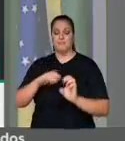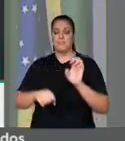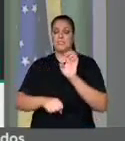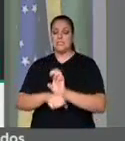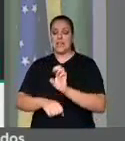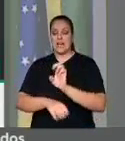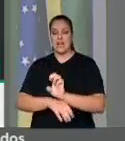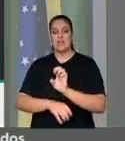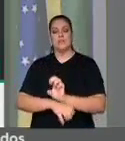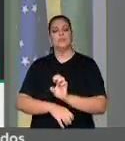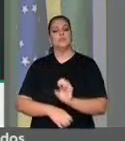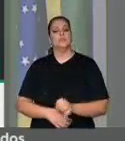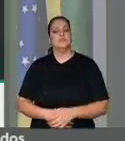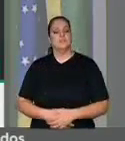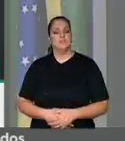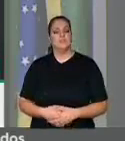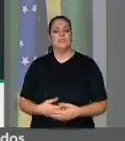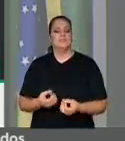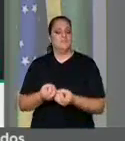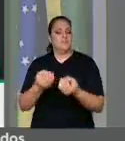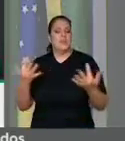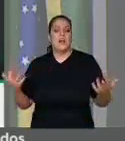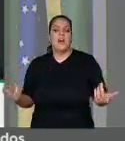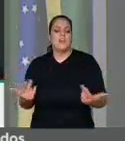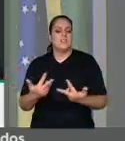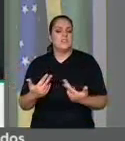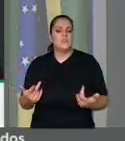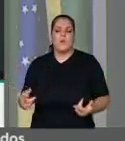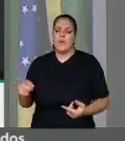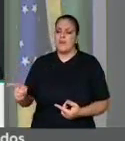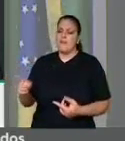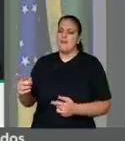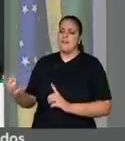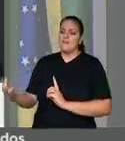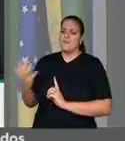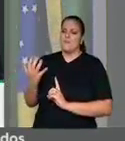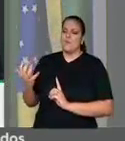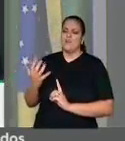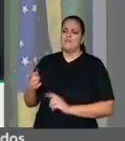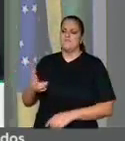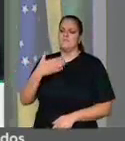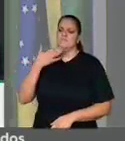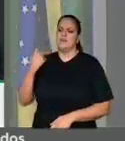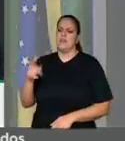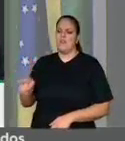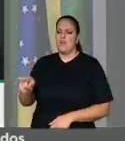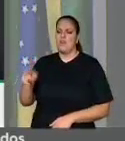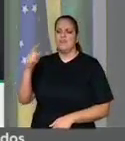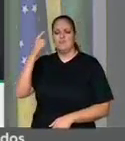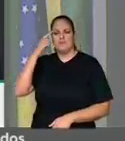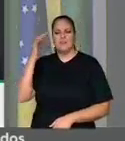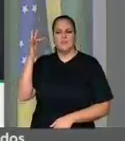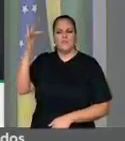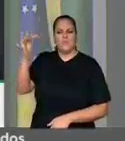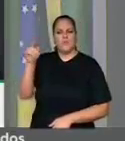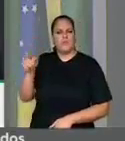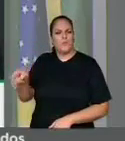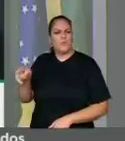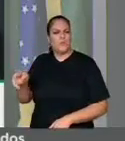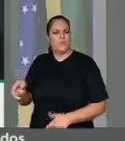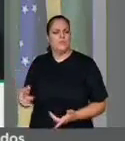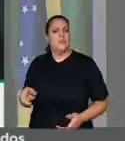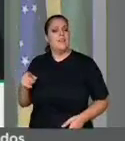as pautas que nos aparecem, a sempre atuar em defesa do jovem brasileiro, que acredita que através